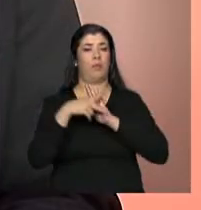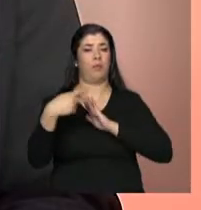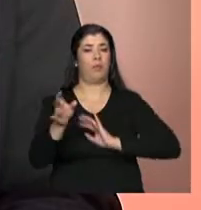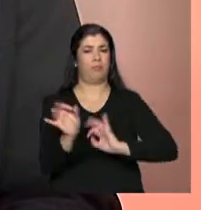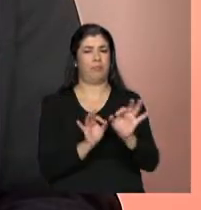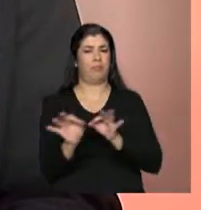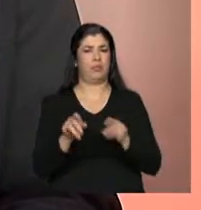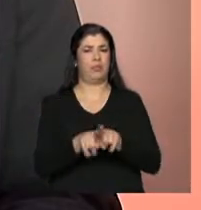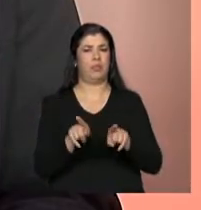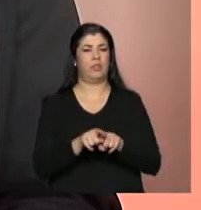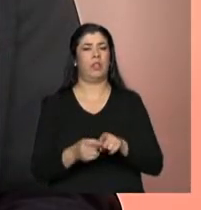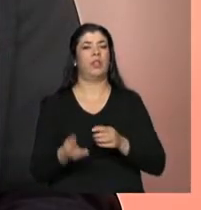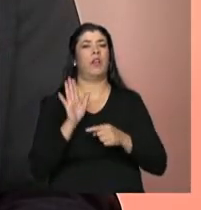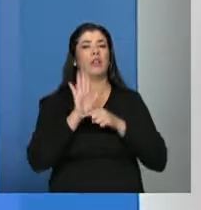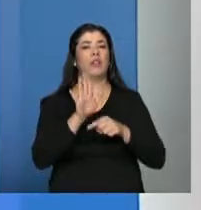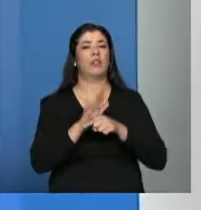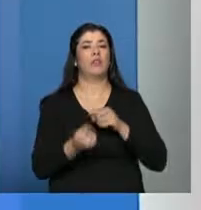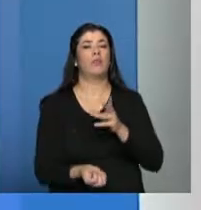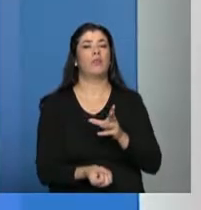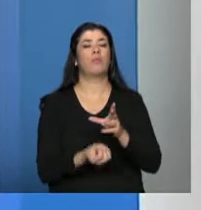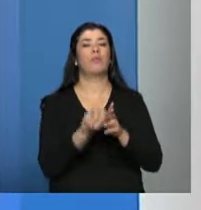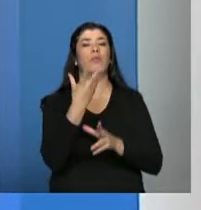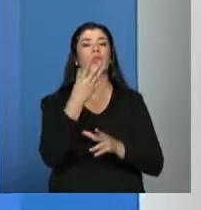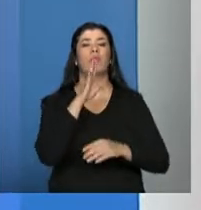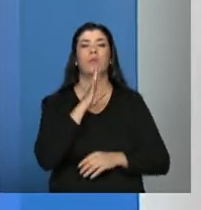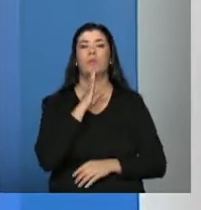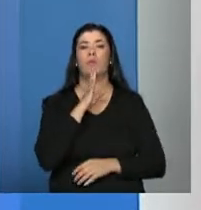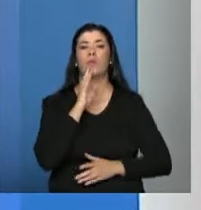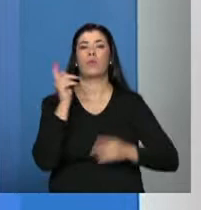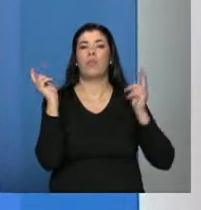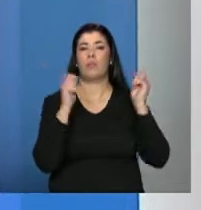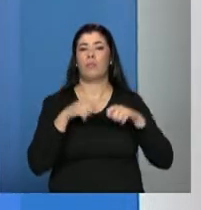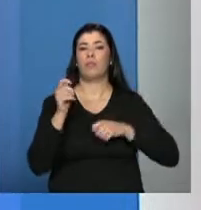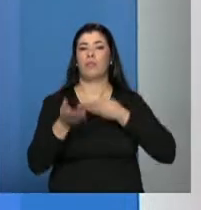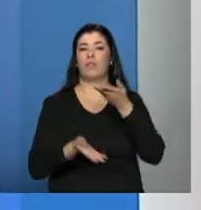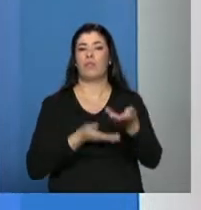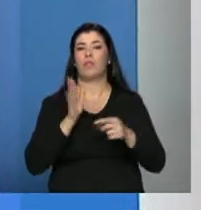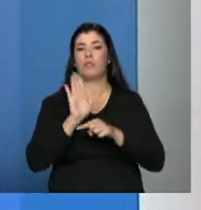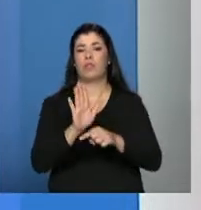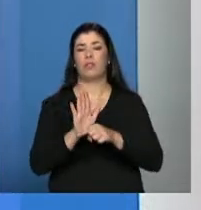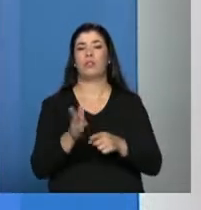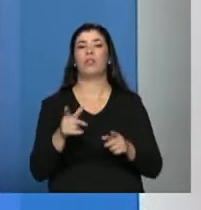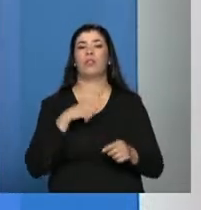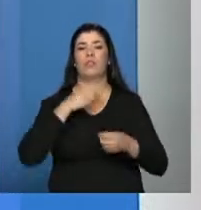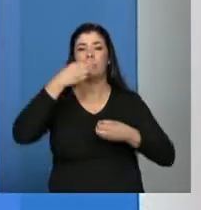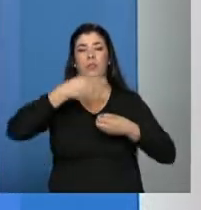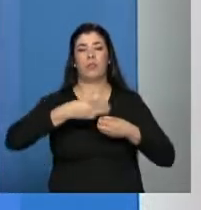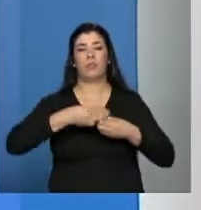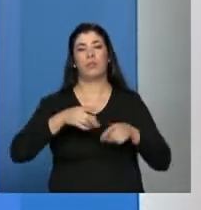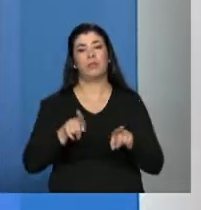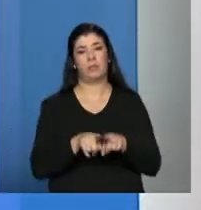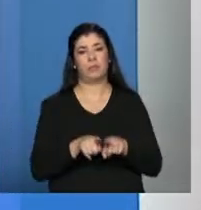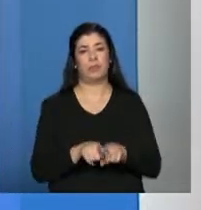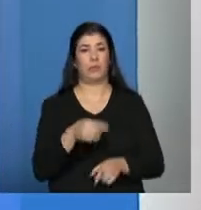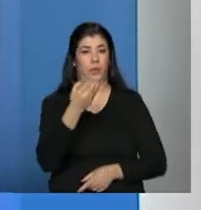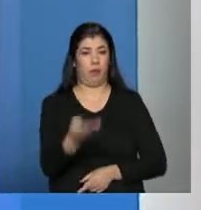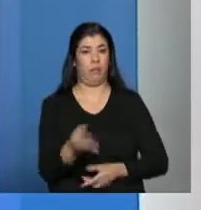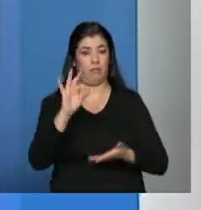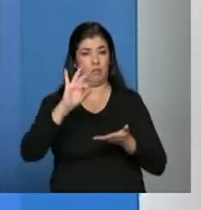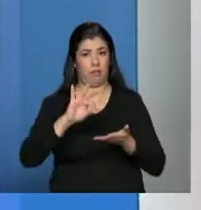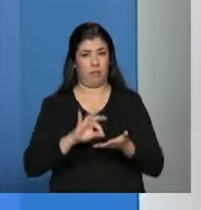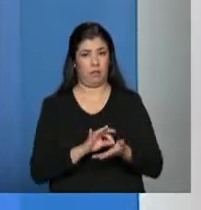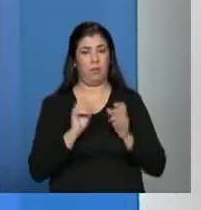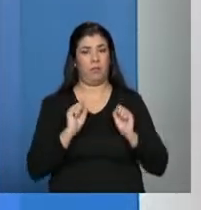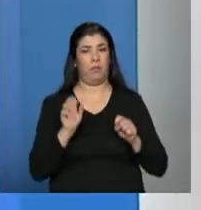uma fonte de conhecimento da capacidade de atendimento que o município vai ter. E aí, esse cadastro também vai